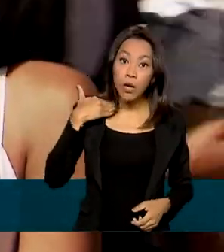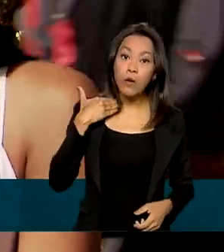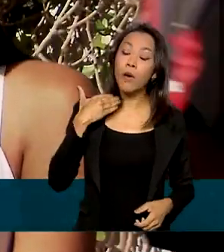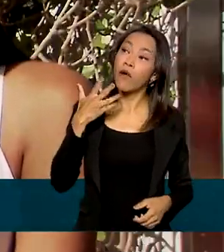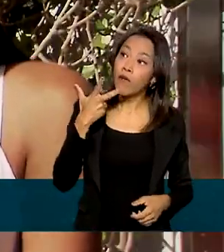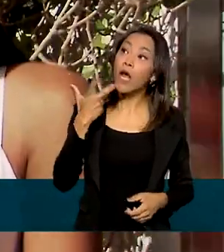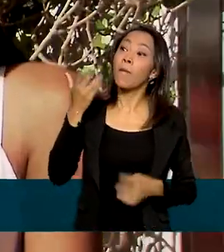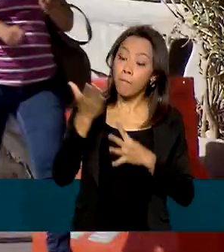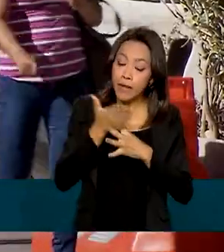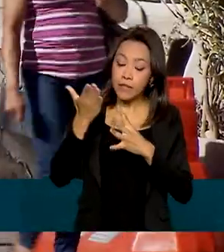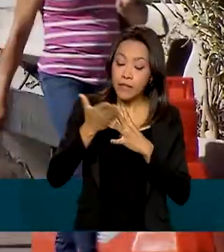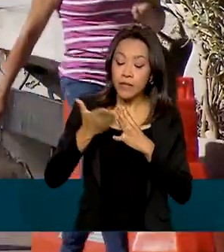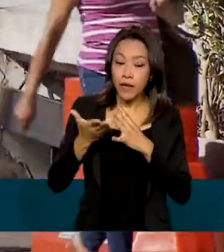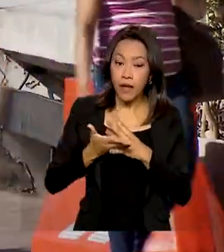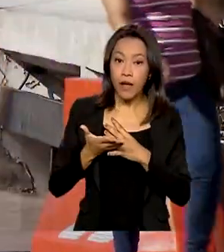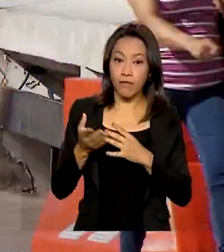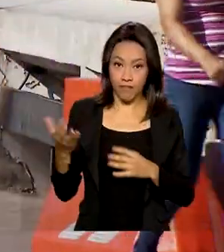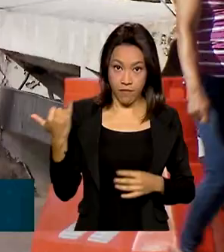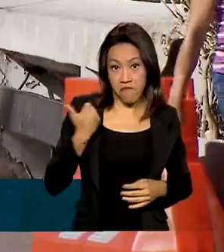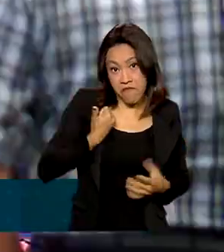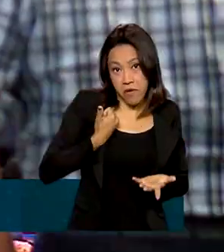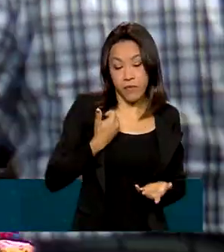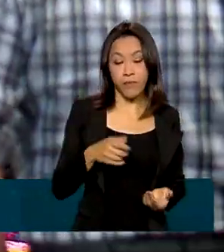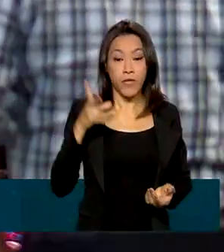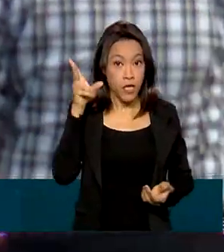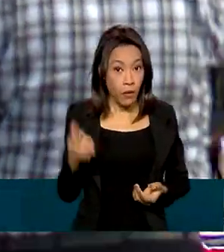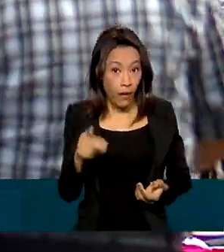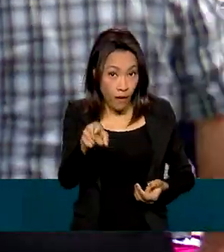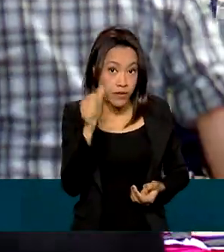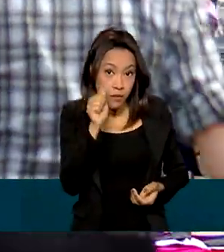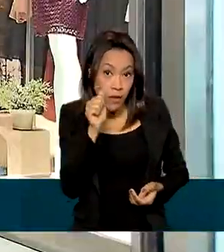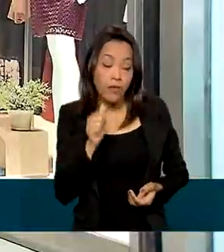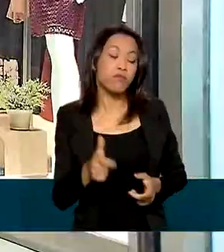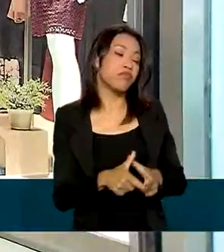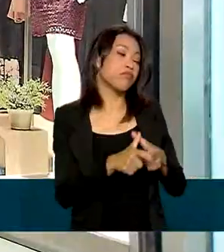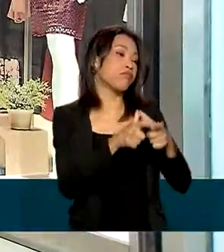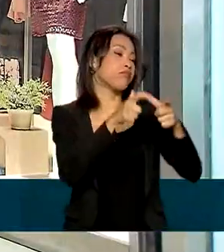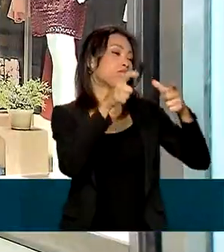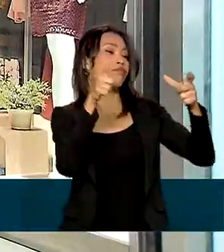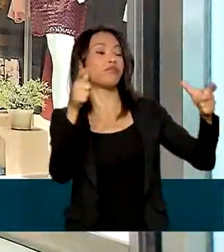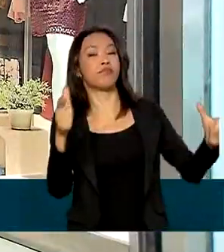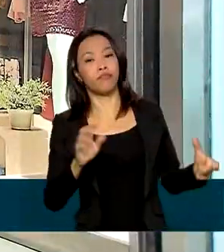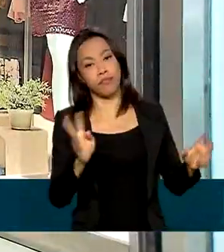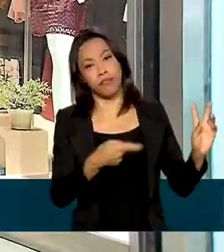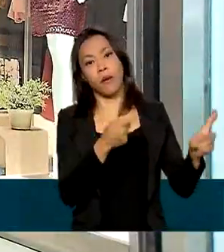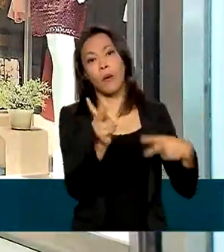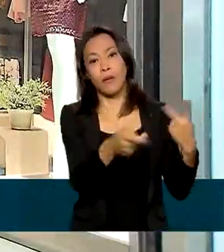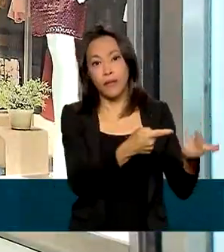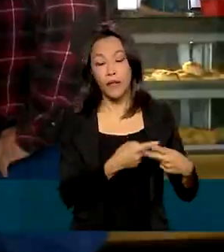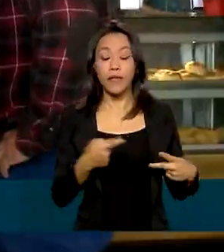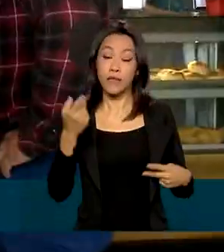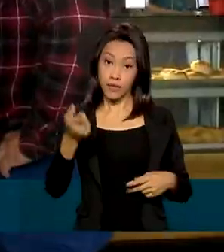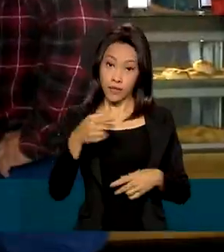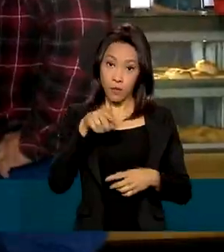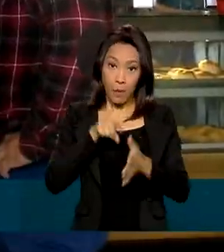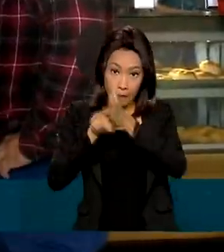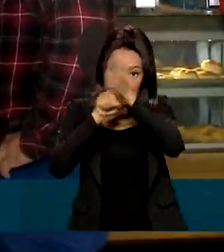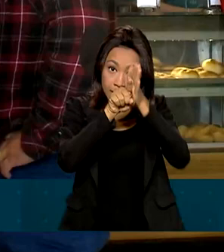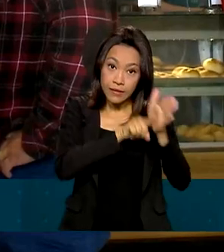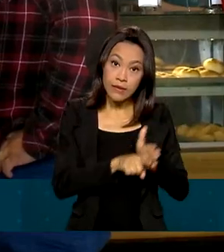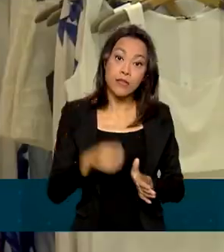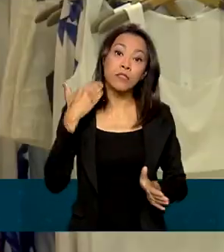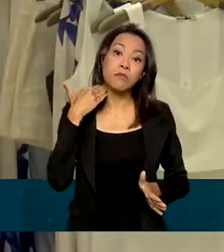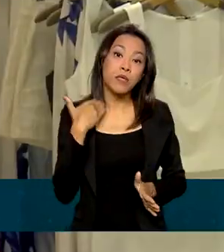poder parcelar a fatura. Situações como a delas são cada vez mais comuns. Uma pesquisa da Federação de Bancos mostrou que em